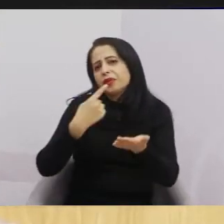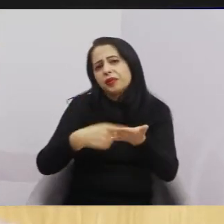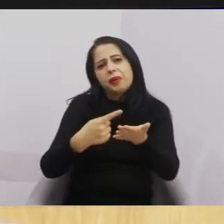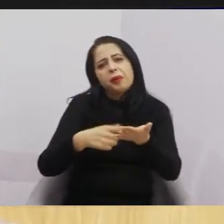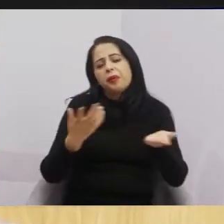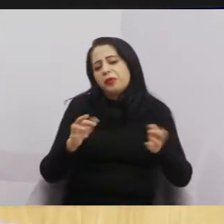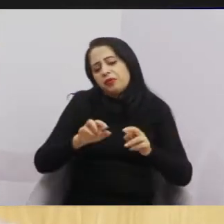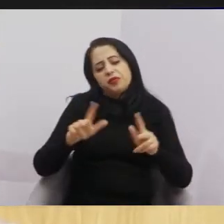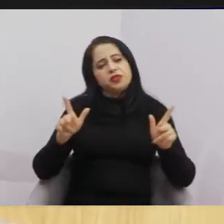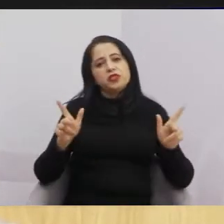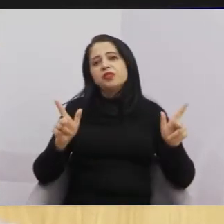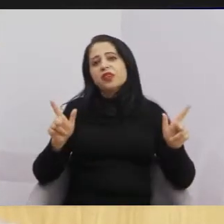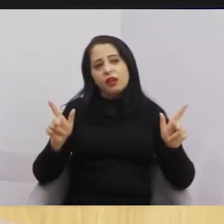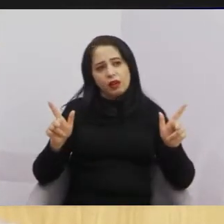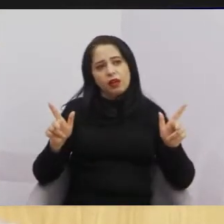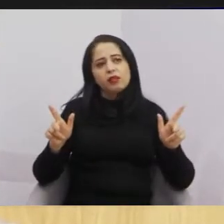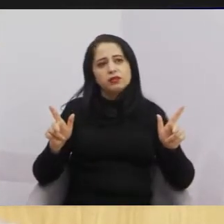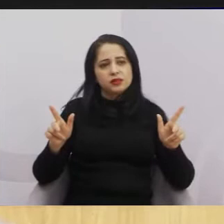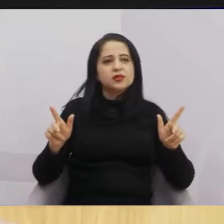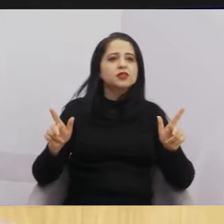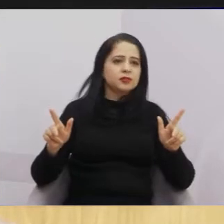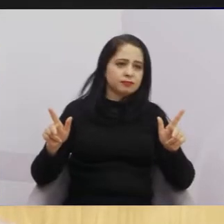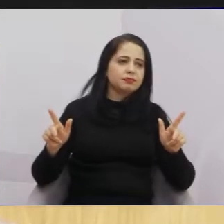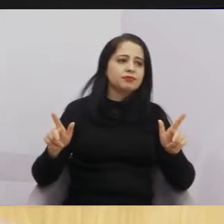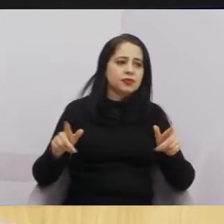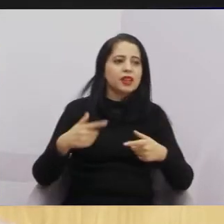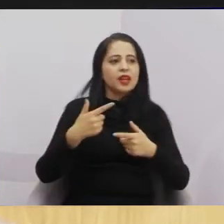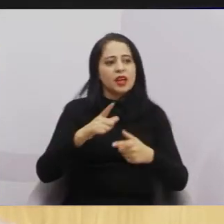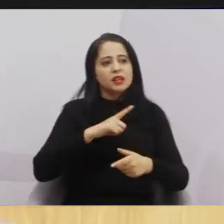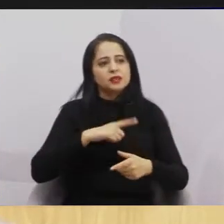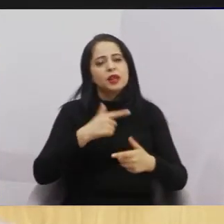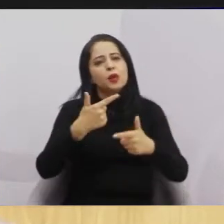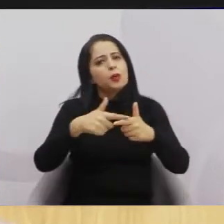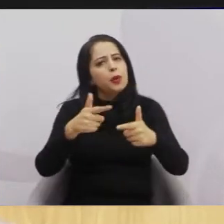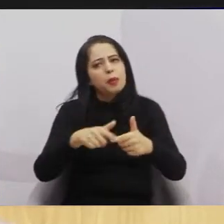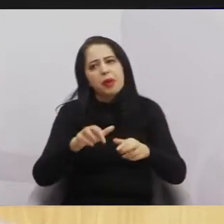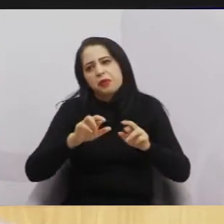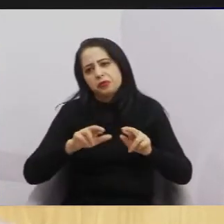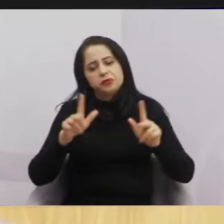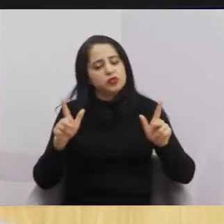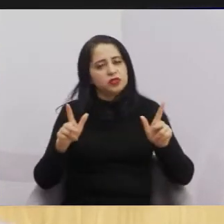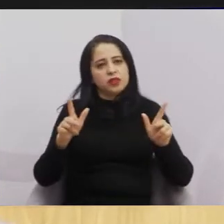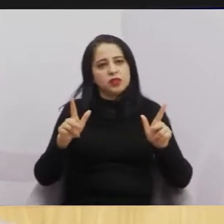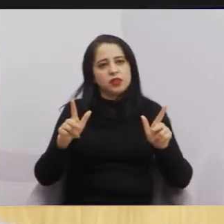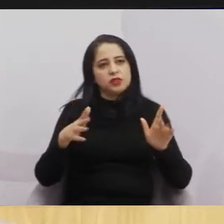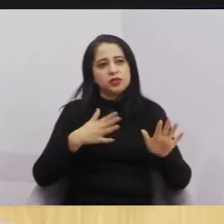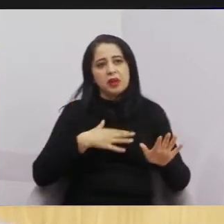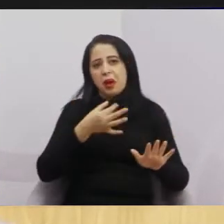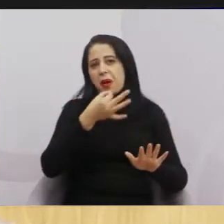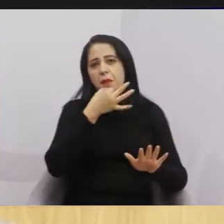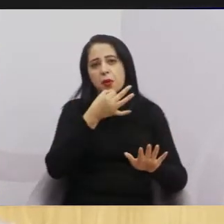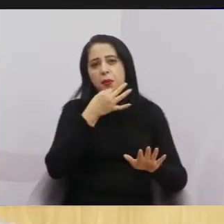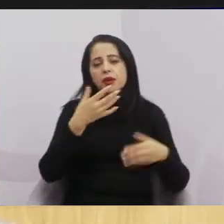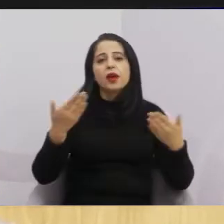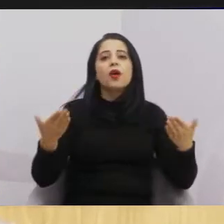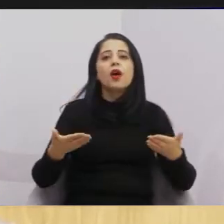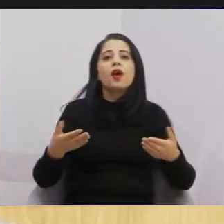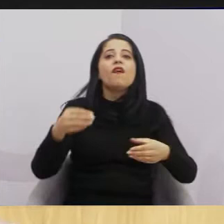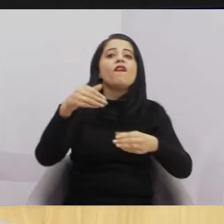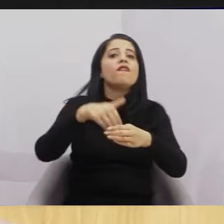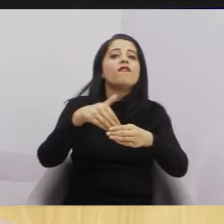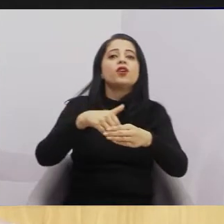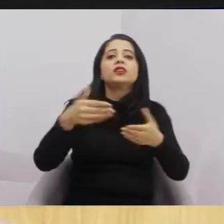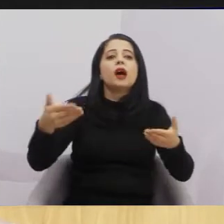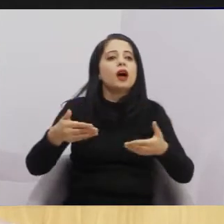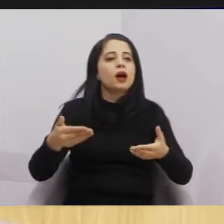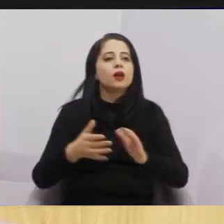nicho de trabalho, tem os seus problemas a ser resolvido, e eu acho que tem que votar de acordo com o que você tem